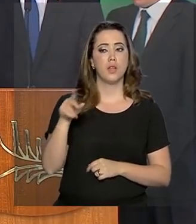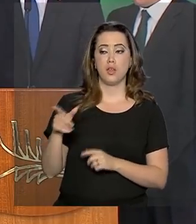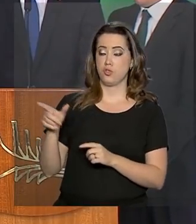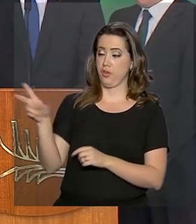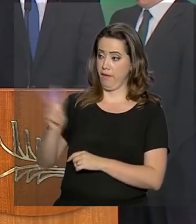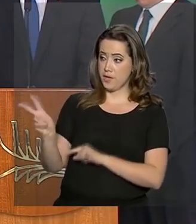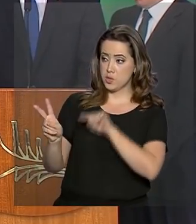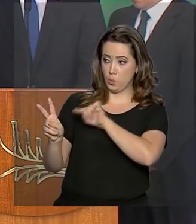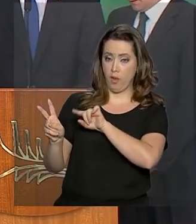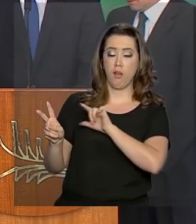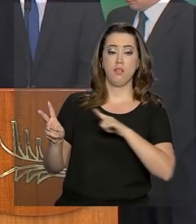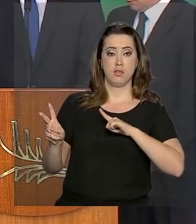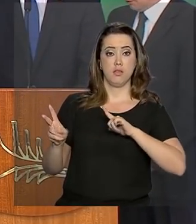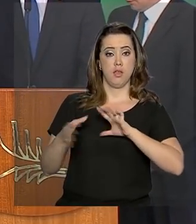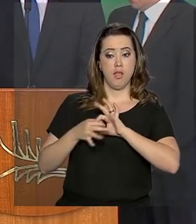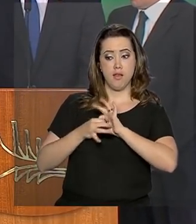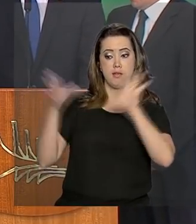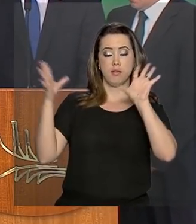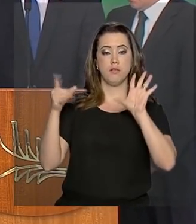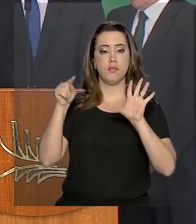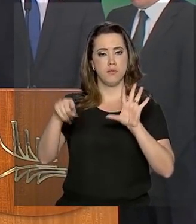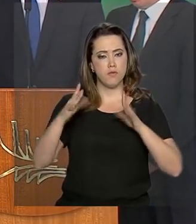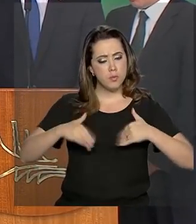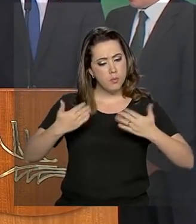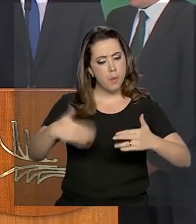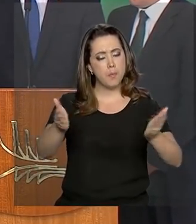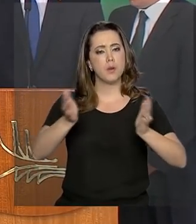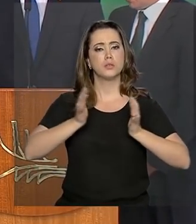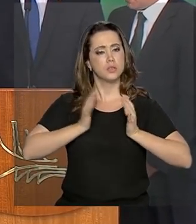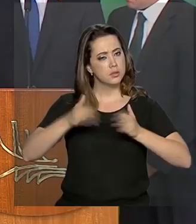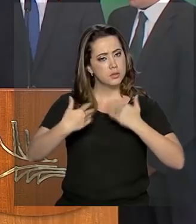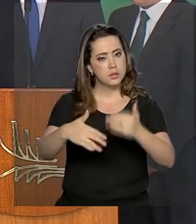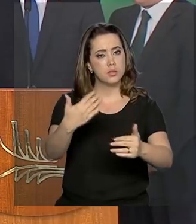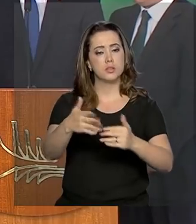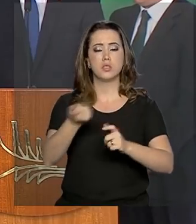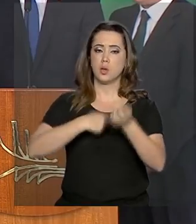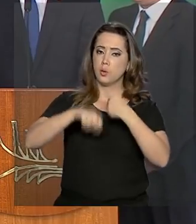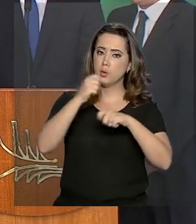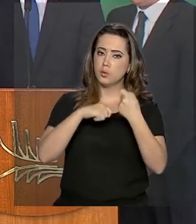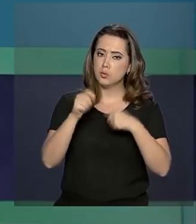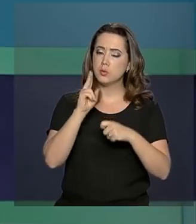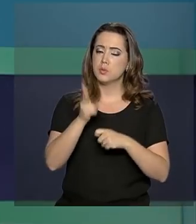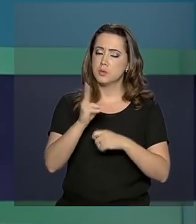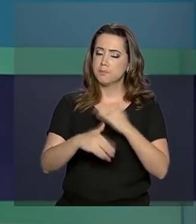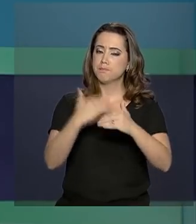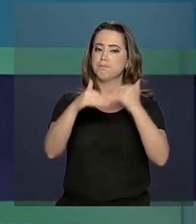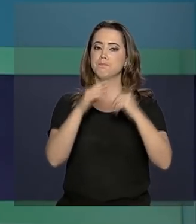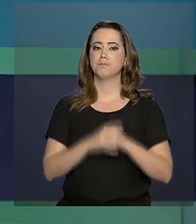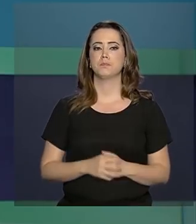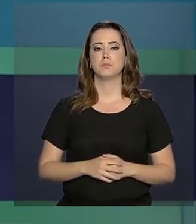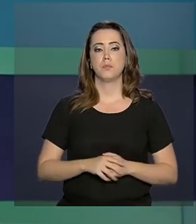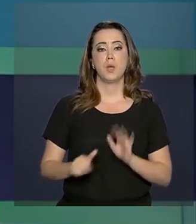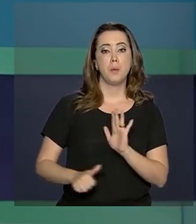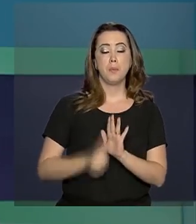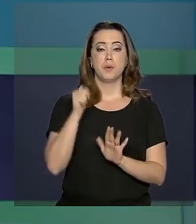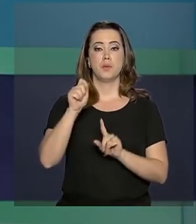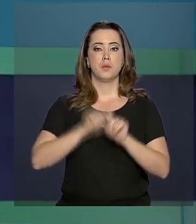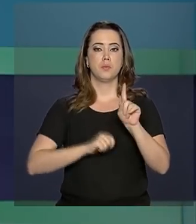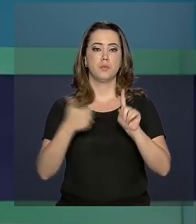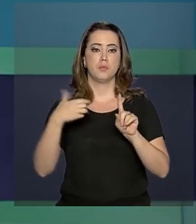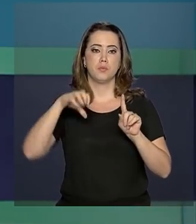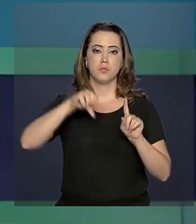livre, próspera, democrática e economicamente pujante. Primeiro mês de